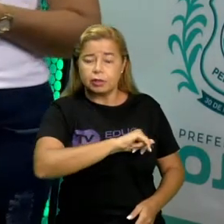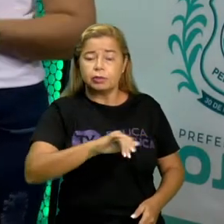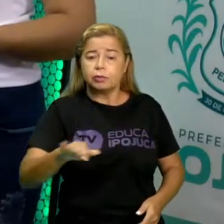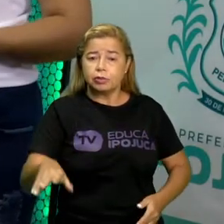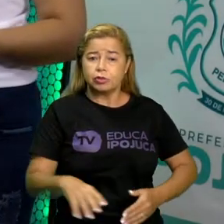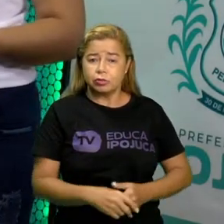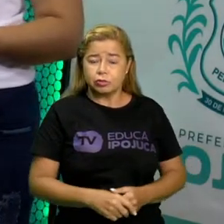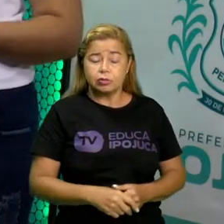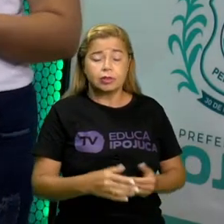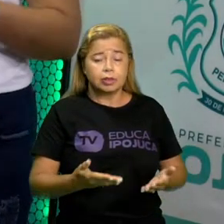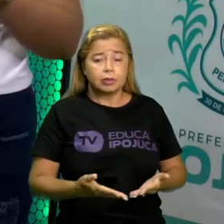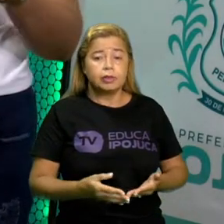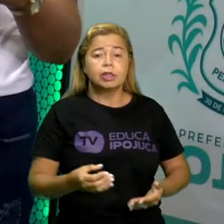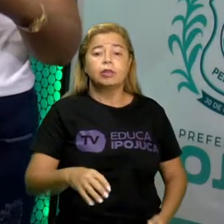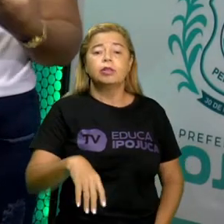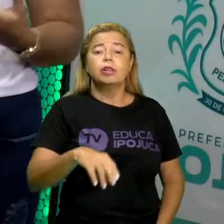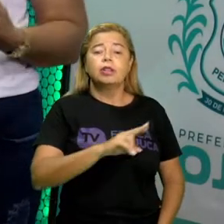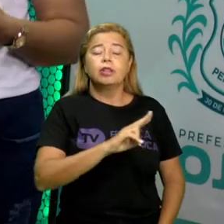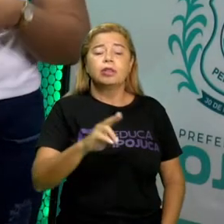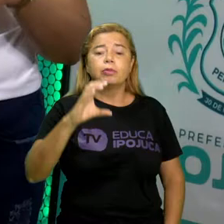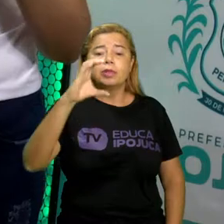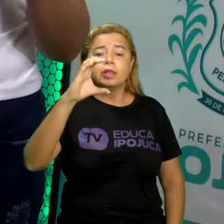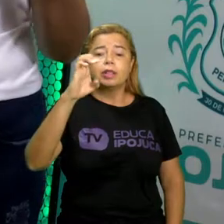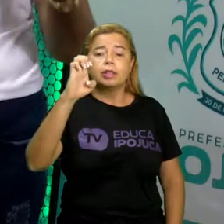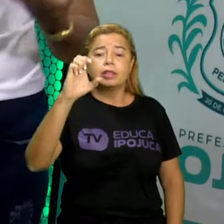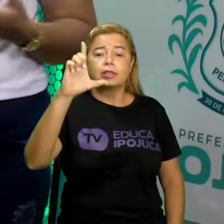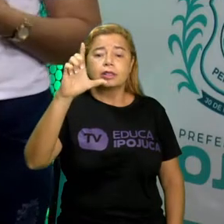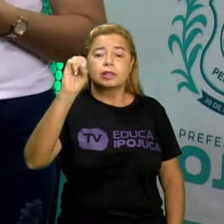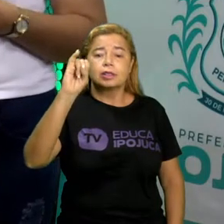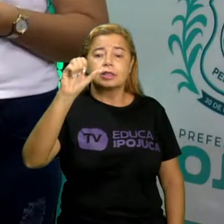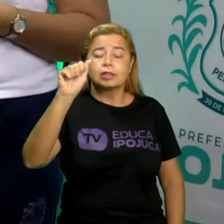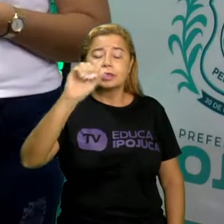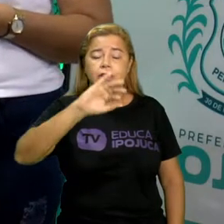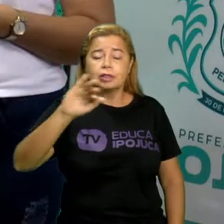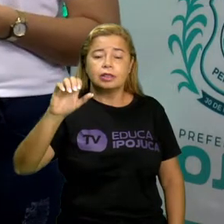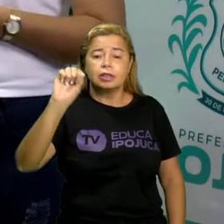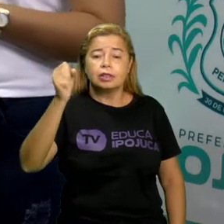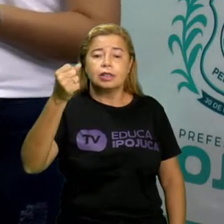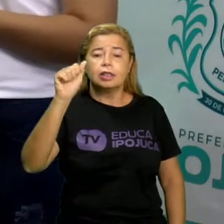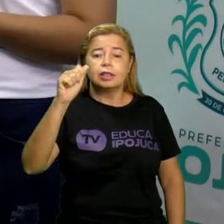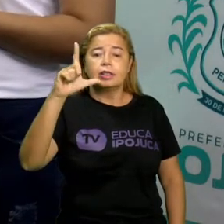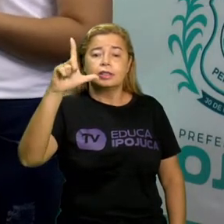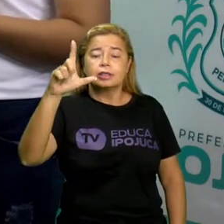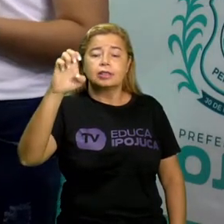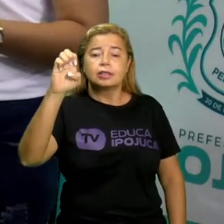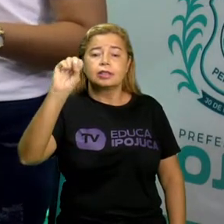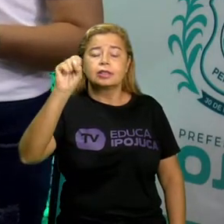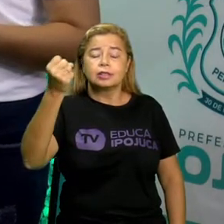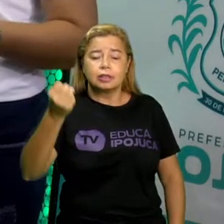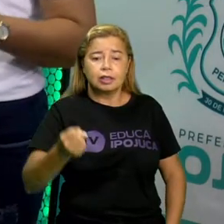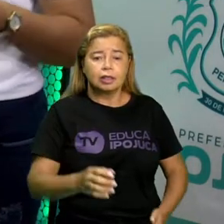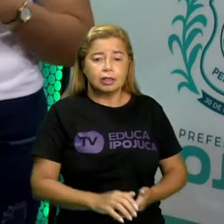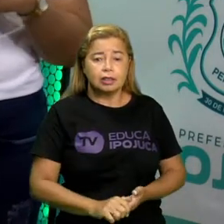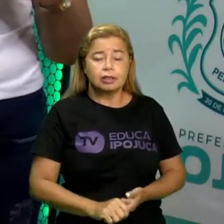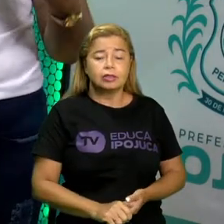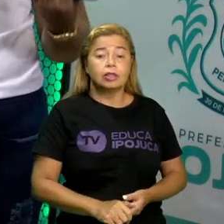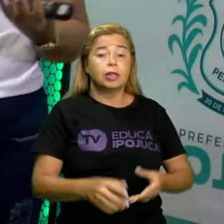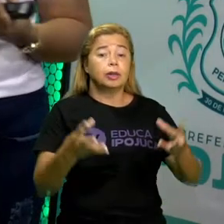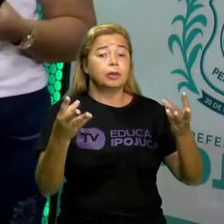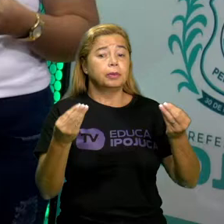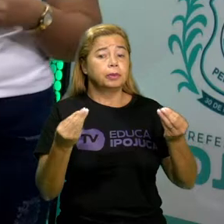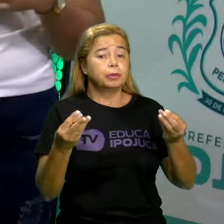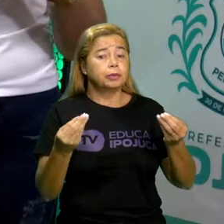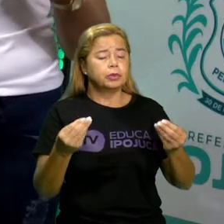é a prefeita Célia Salles, né? Que a gente conhece, já é o segundo mandato que a gente está com ela. E assim, muita gente já